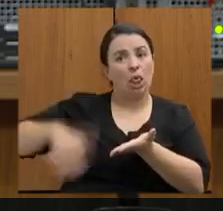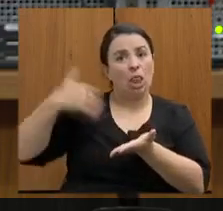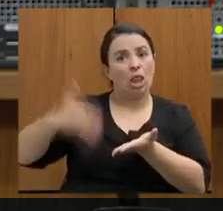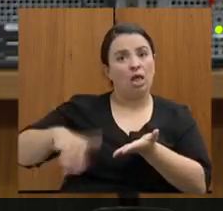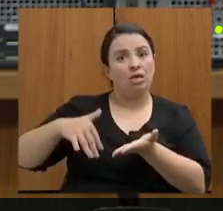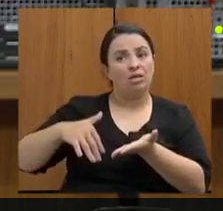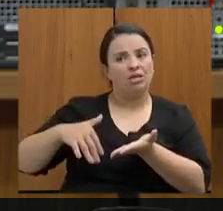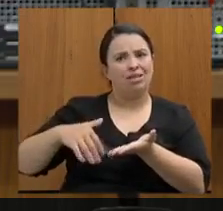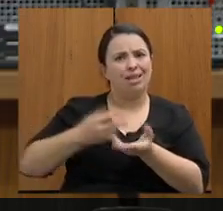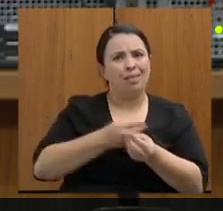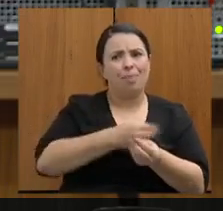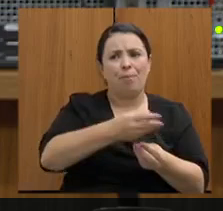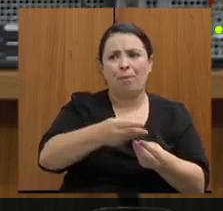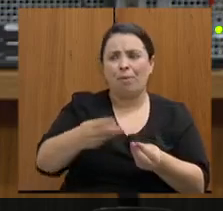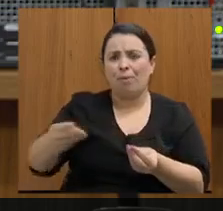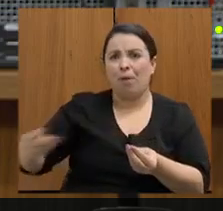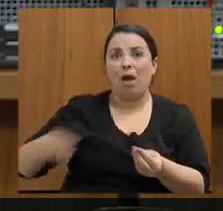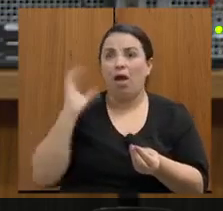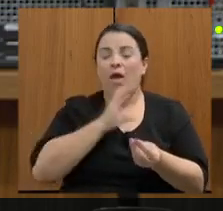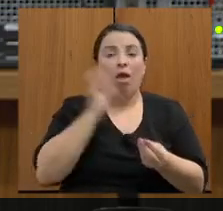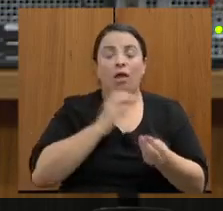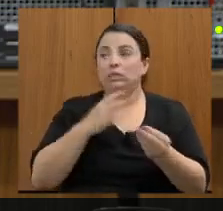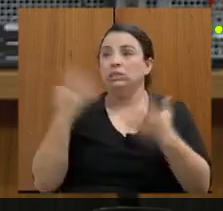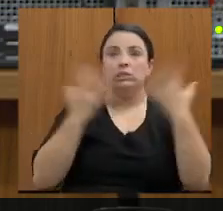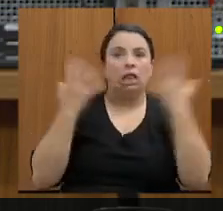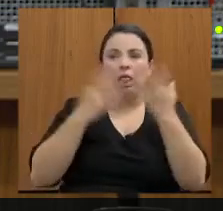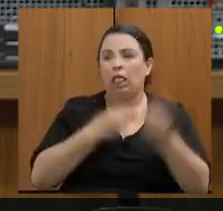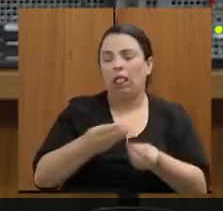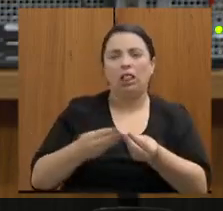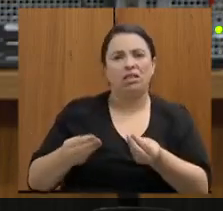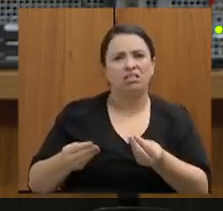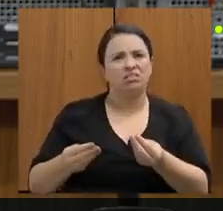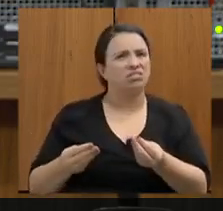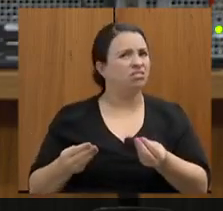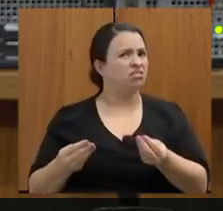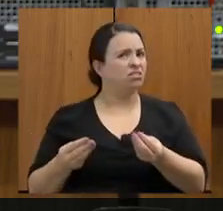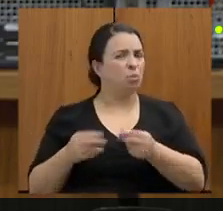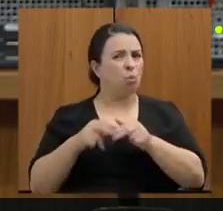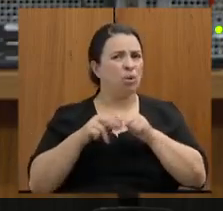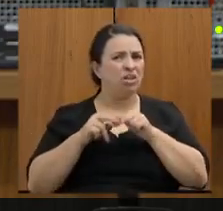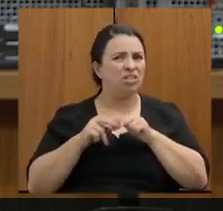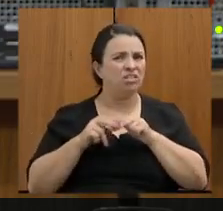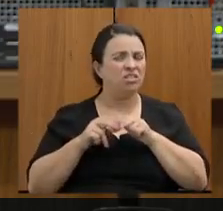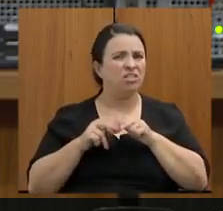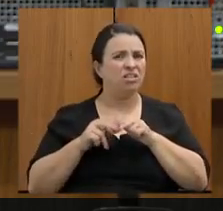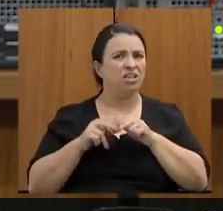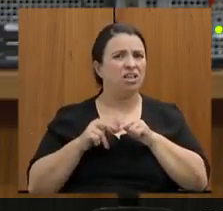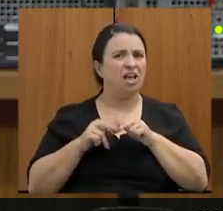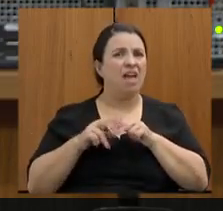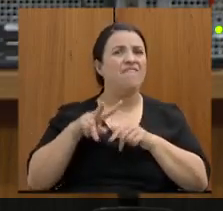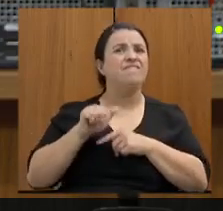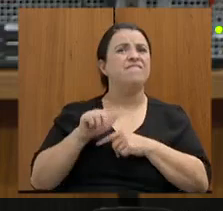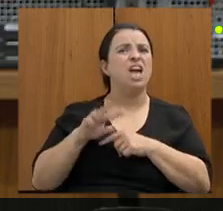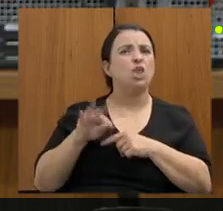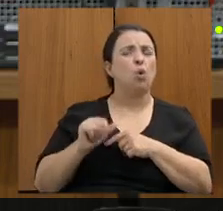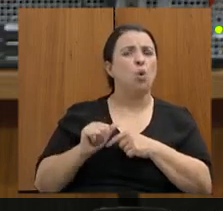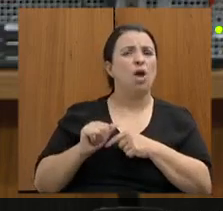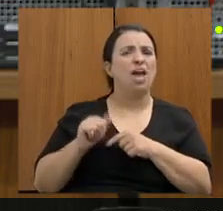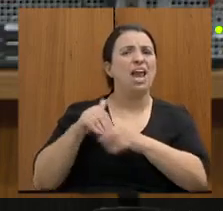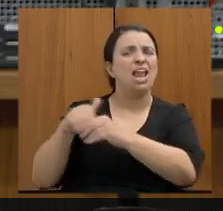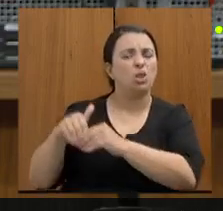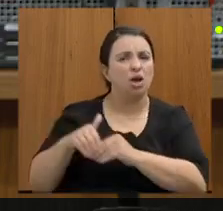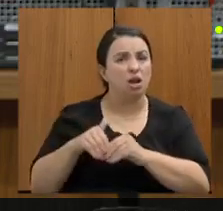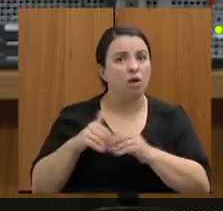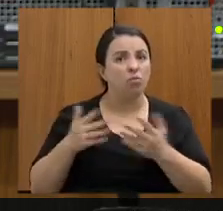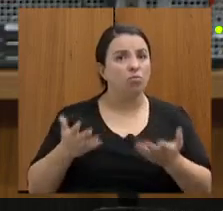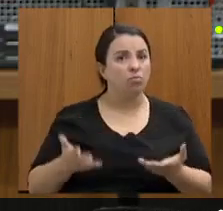eleitorais assim parece que teve 25 mil celulares que estão